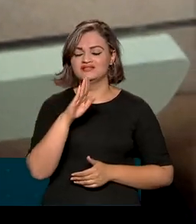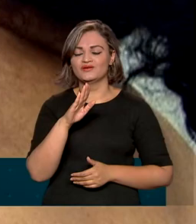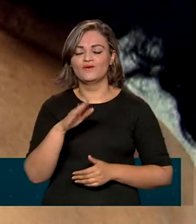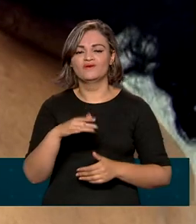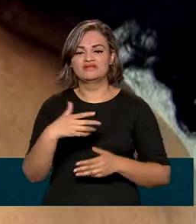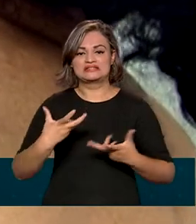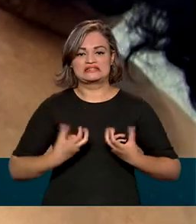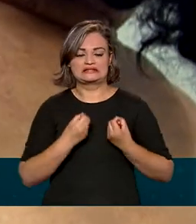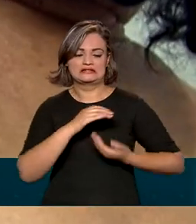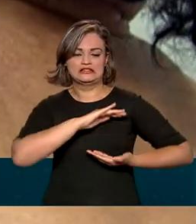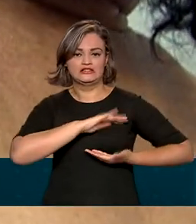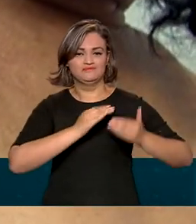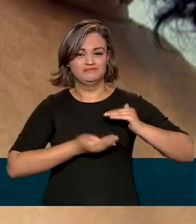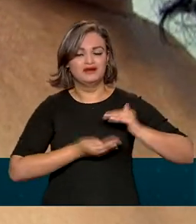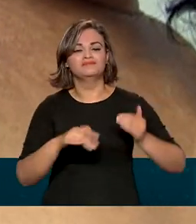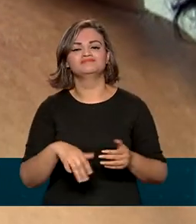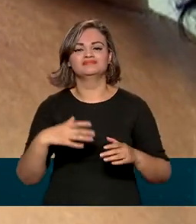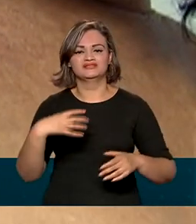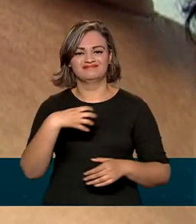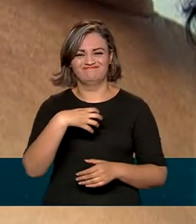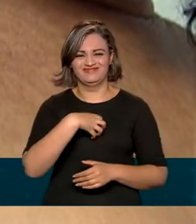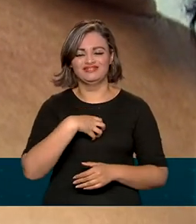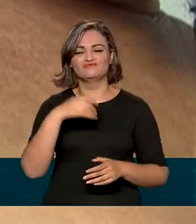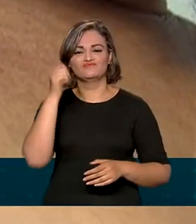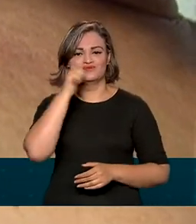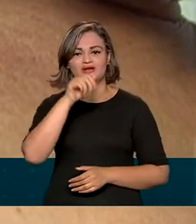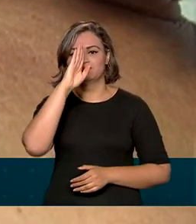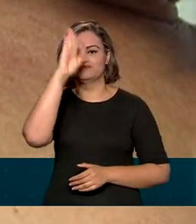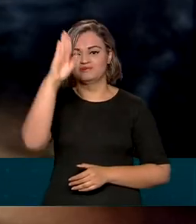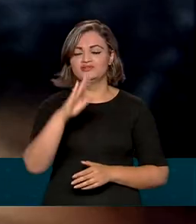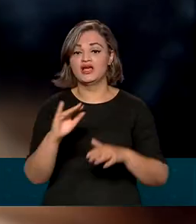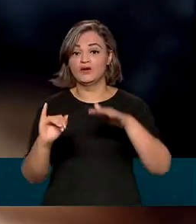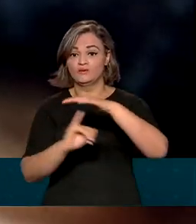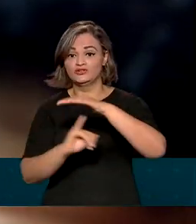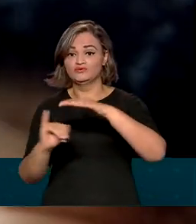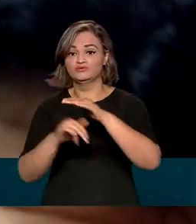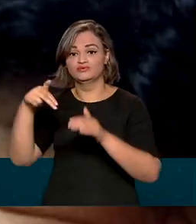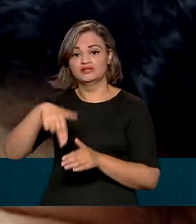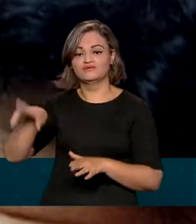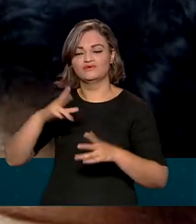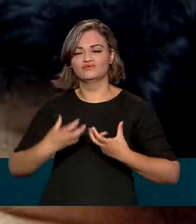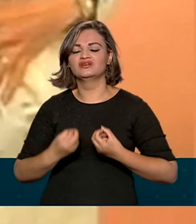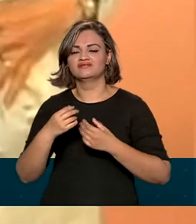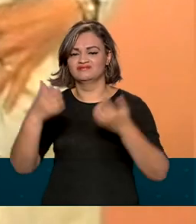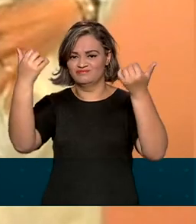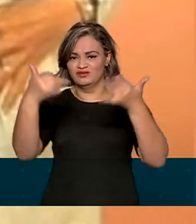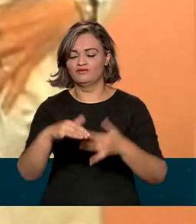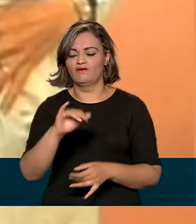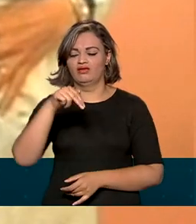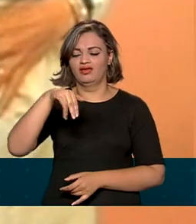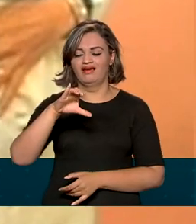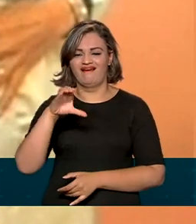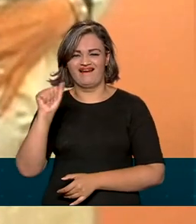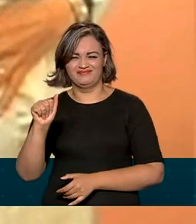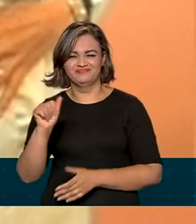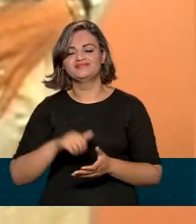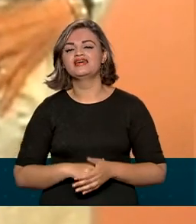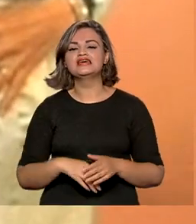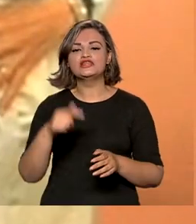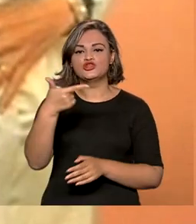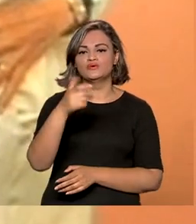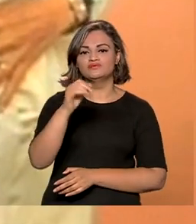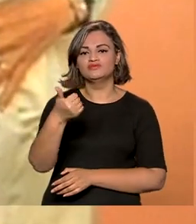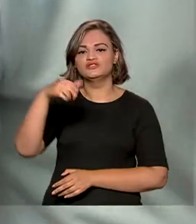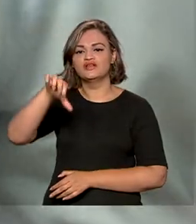mama é o que mais atinge as mulheres, de acordo com o Instituto Nacional do Câncer, Inca. Em 2019, foram